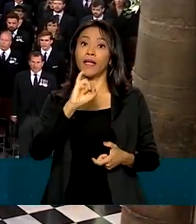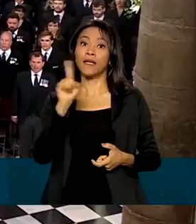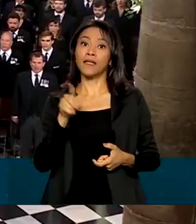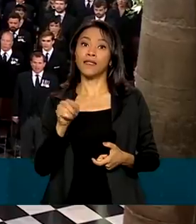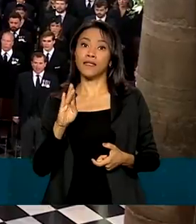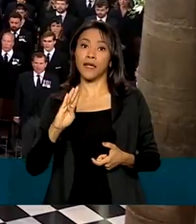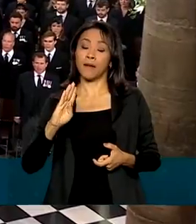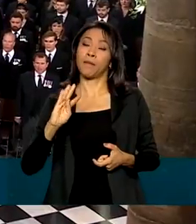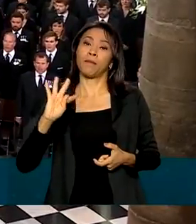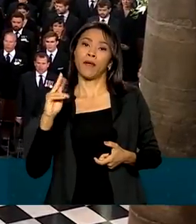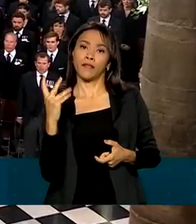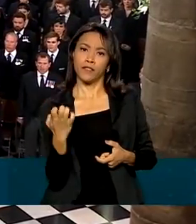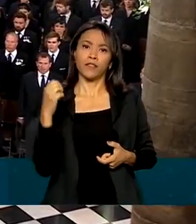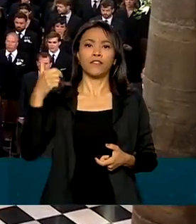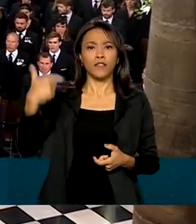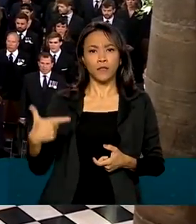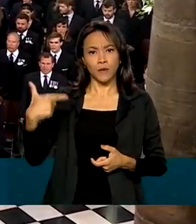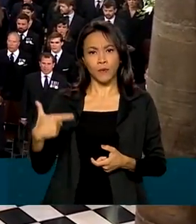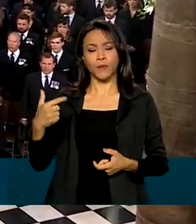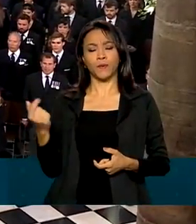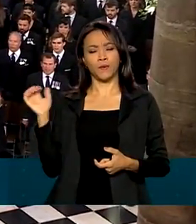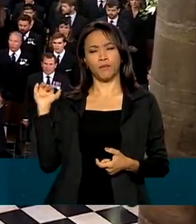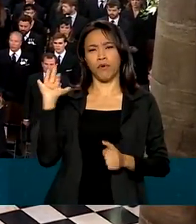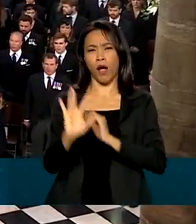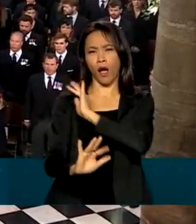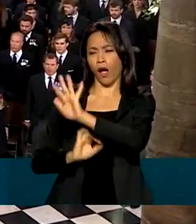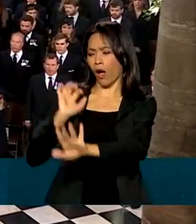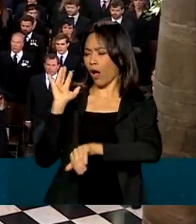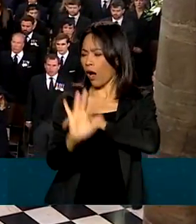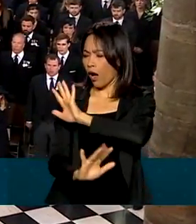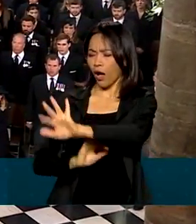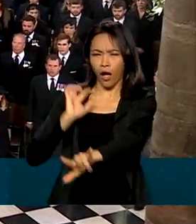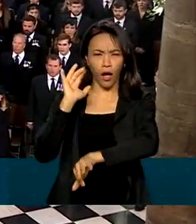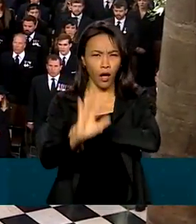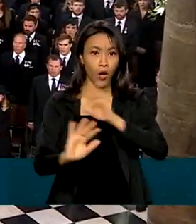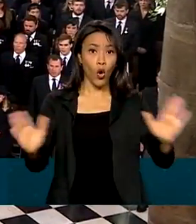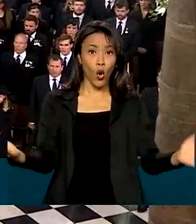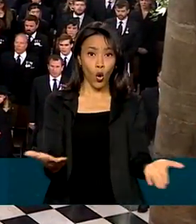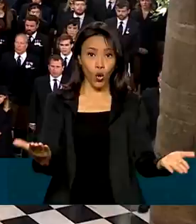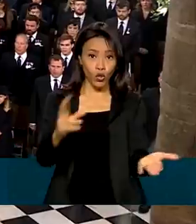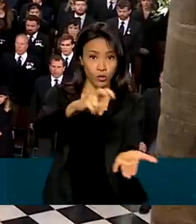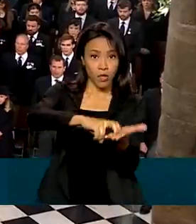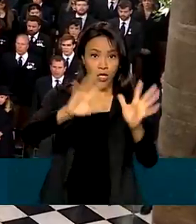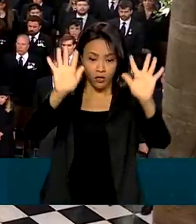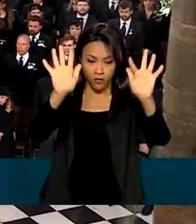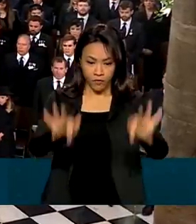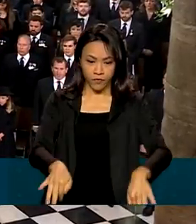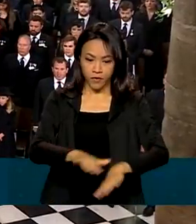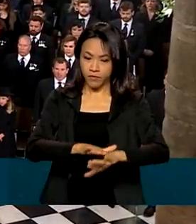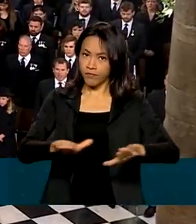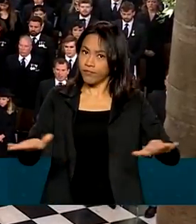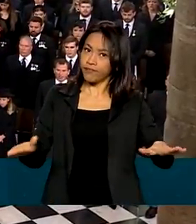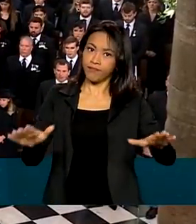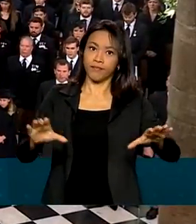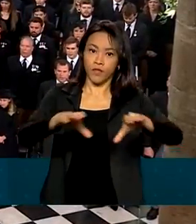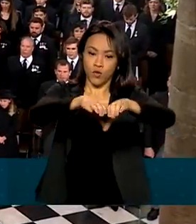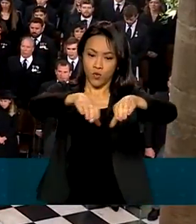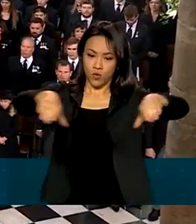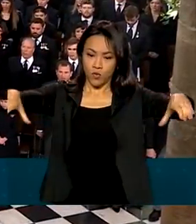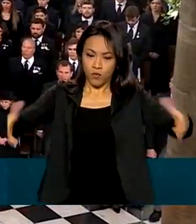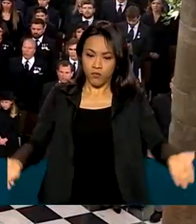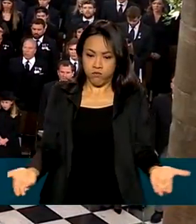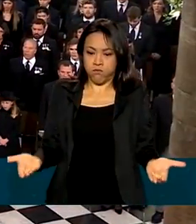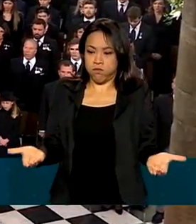sendo visitada pelo público londrino. Essa visitação foi encerrada hoje pela manhã. O caixão dela foi transportado para a abadia de Westminster,